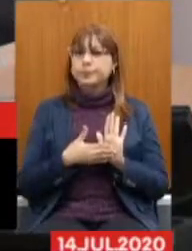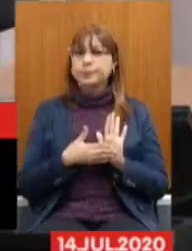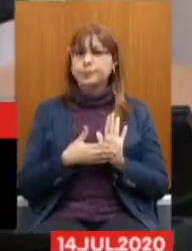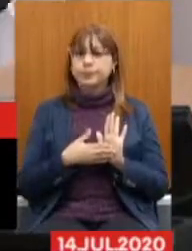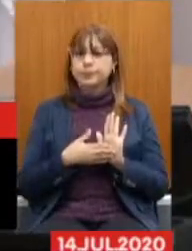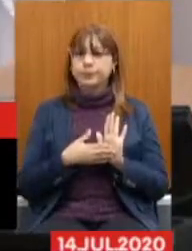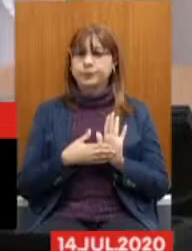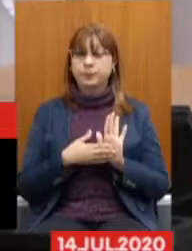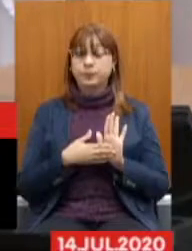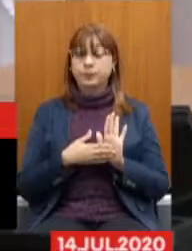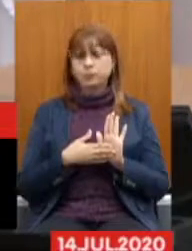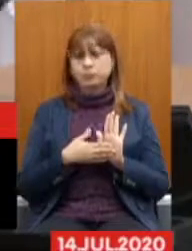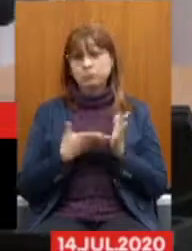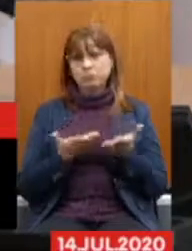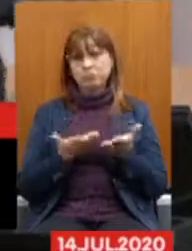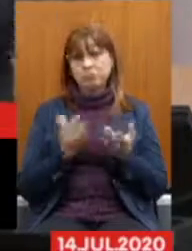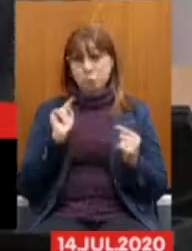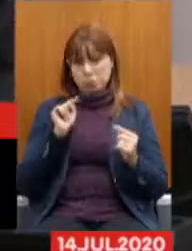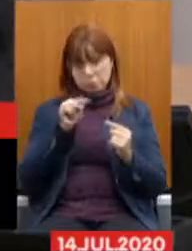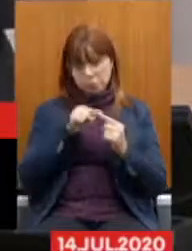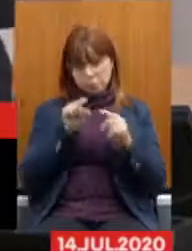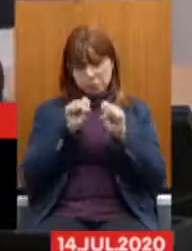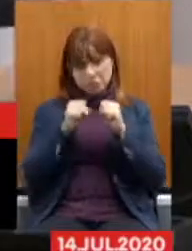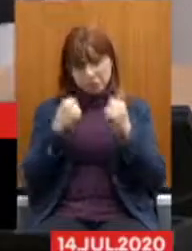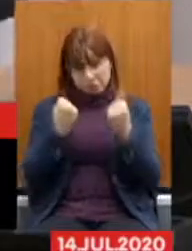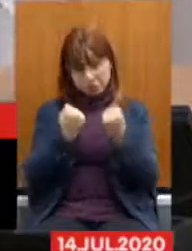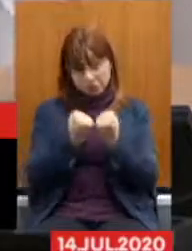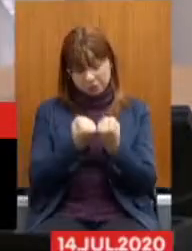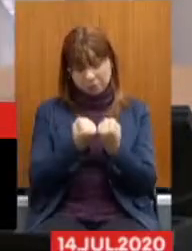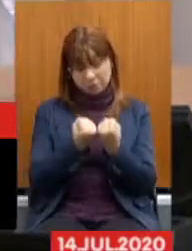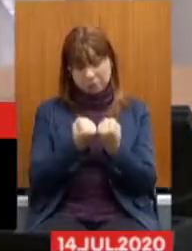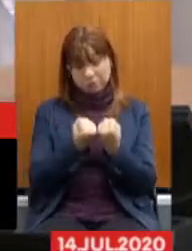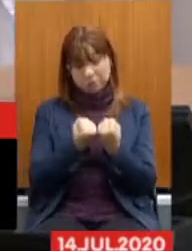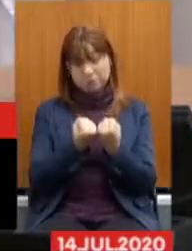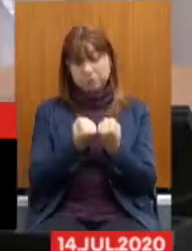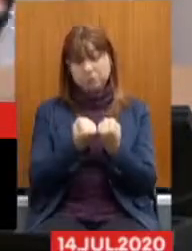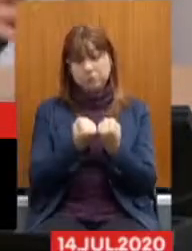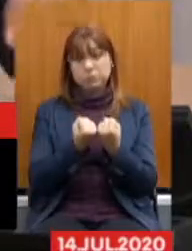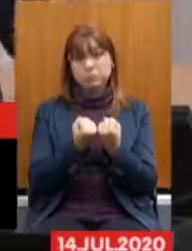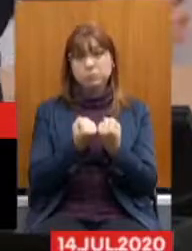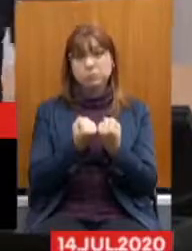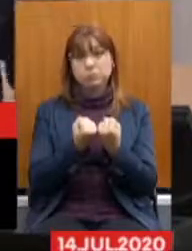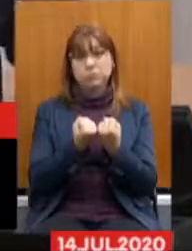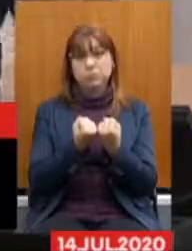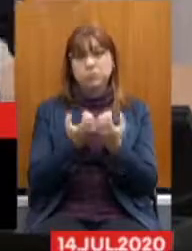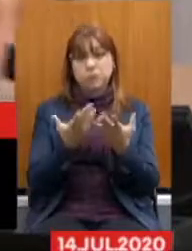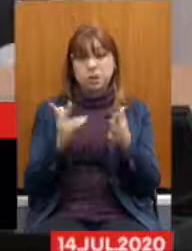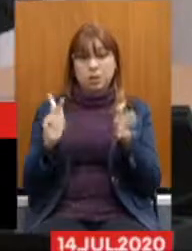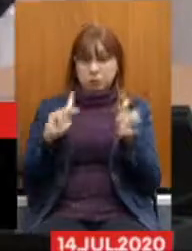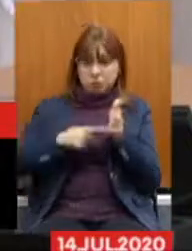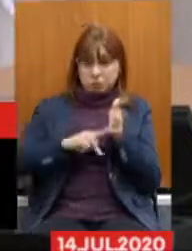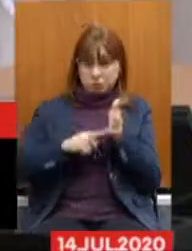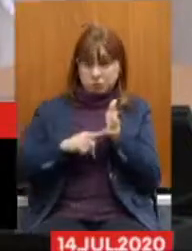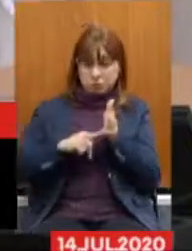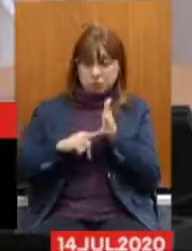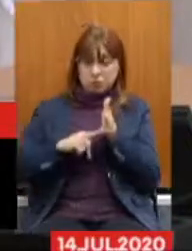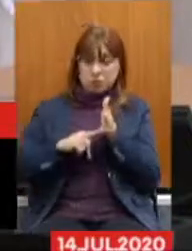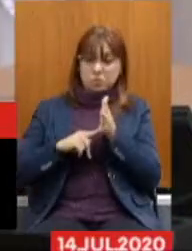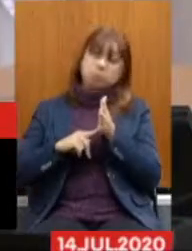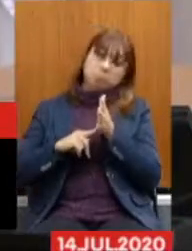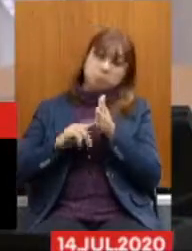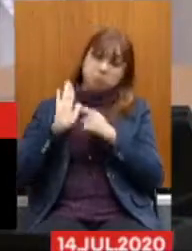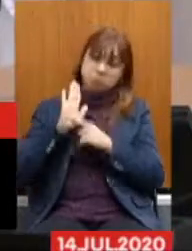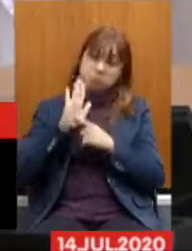Se o seminário, o objetivo dele foi fazer com que os sindicatos trouxessem propostas,